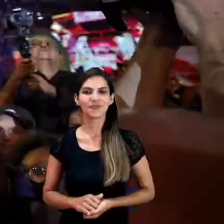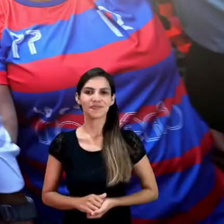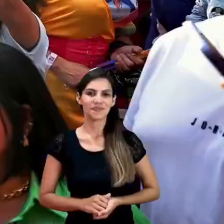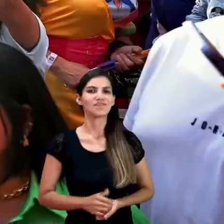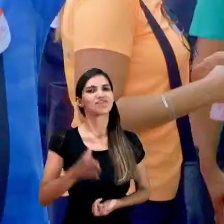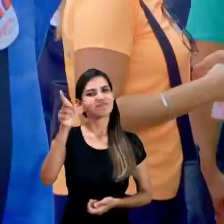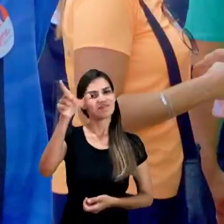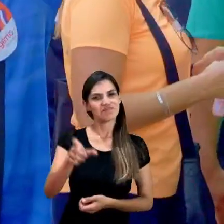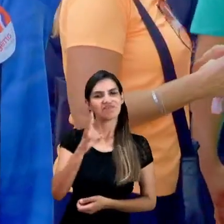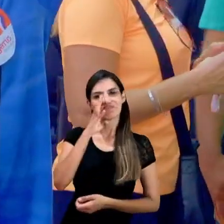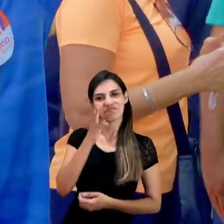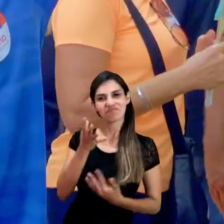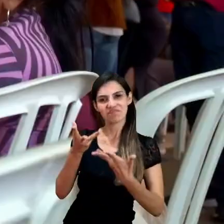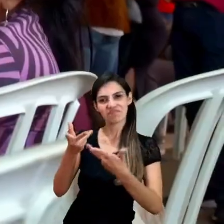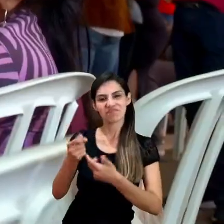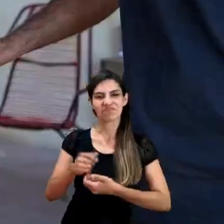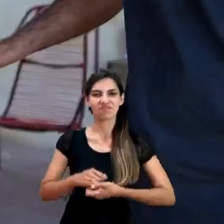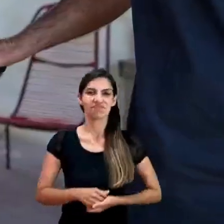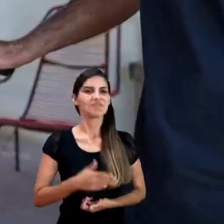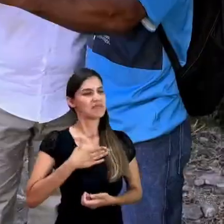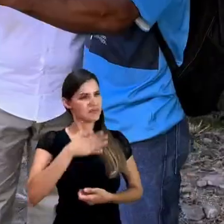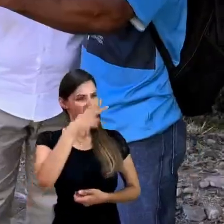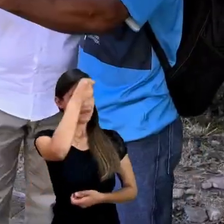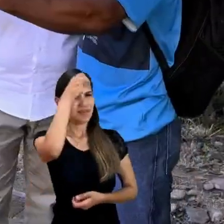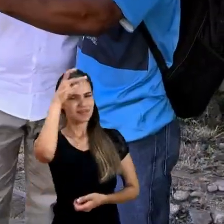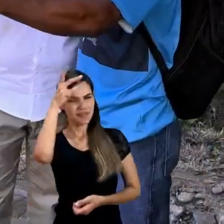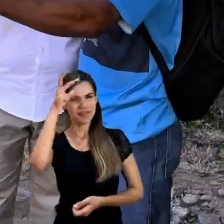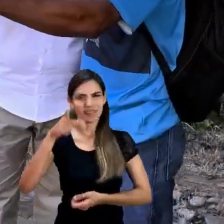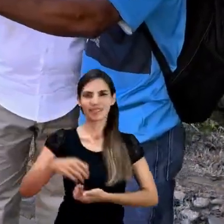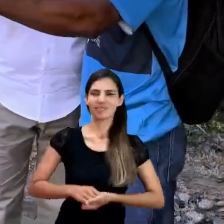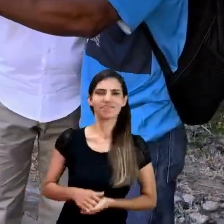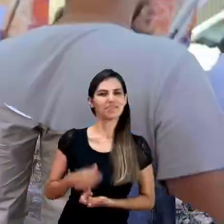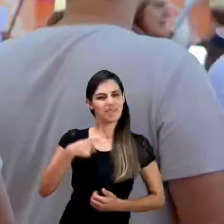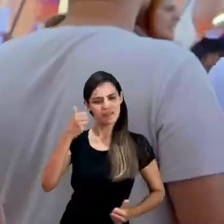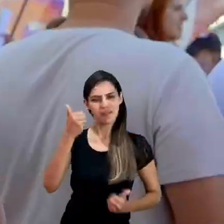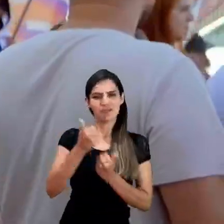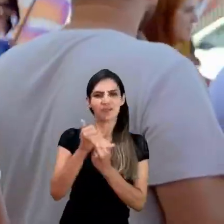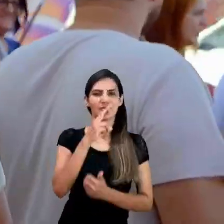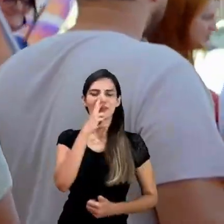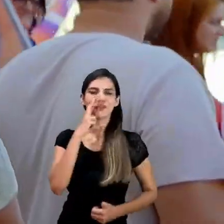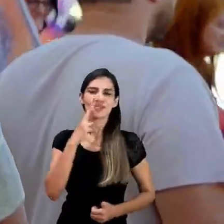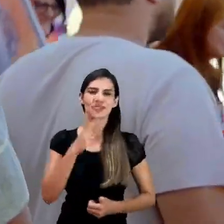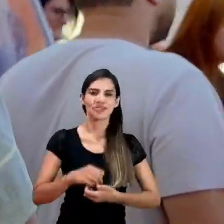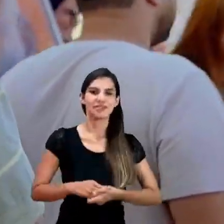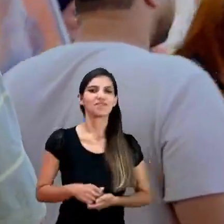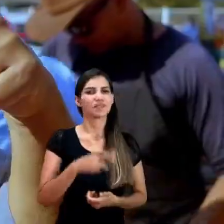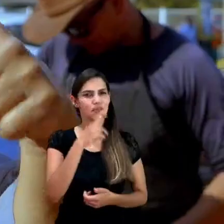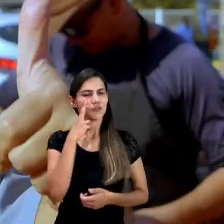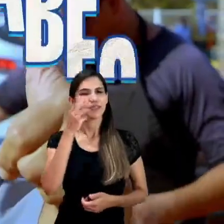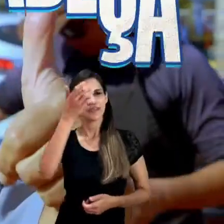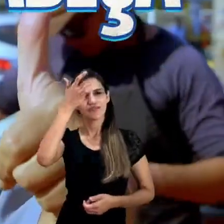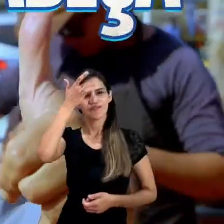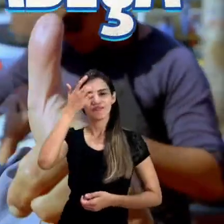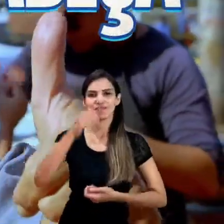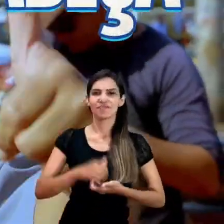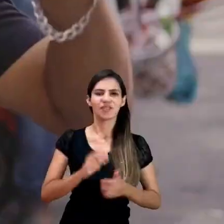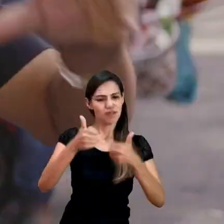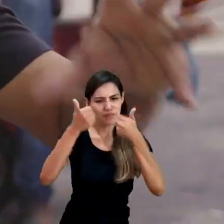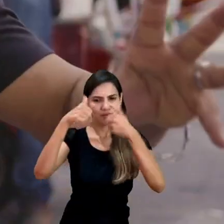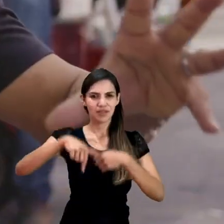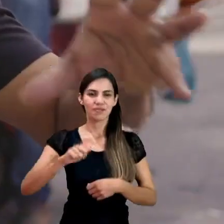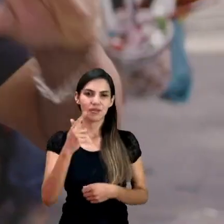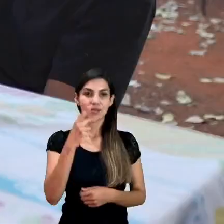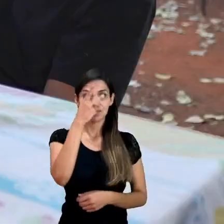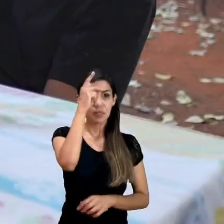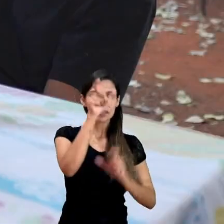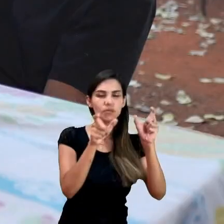Aô, Goiânia! Esse é o cara! Esse é meu prefeito! Estou com o Rogério e não largo! Rogério na cabeça. É